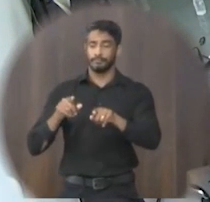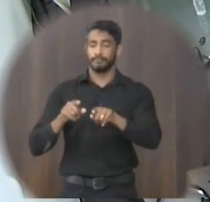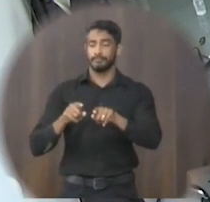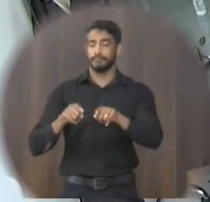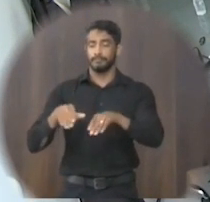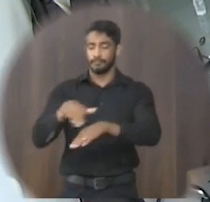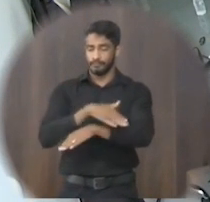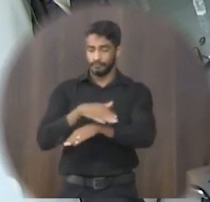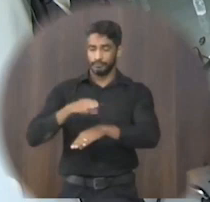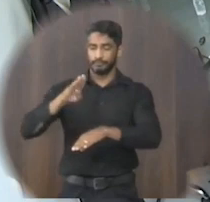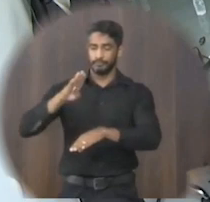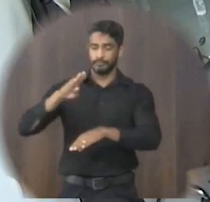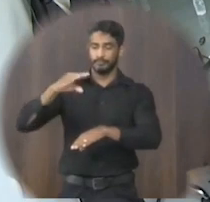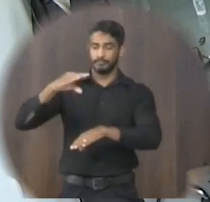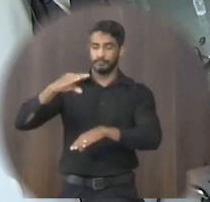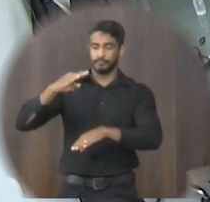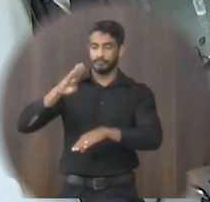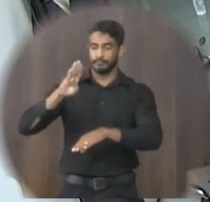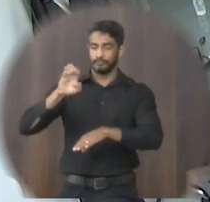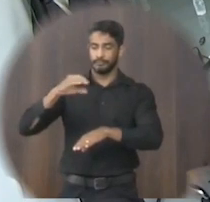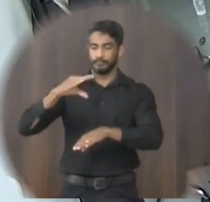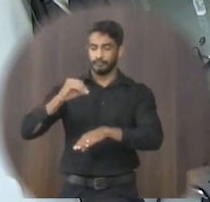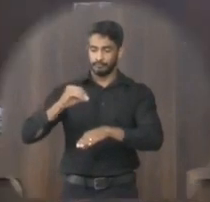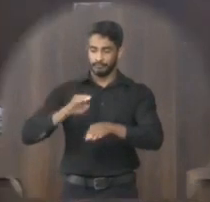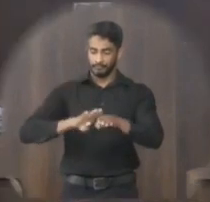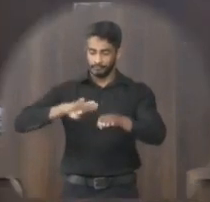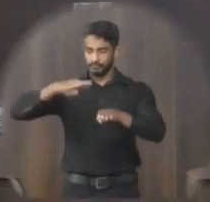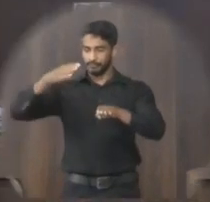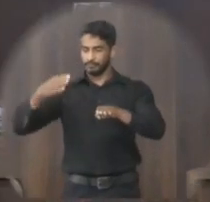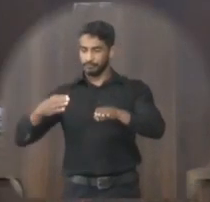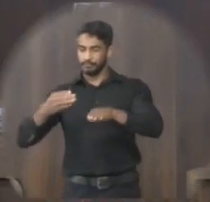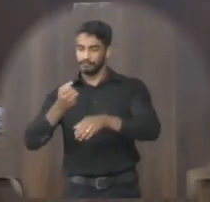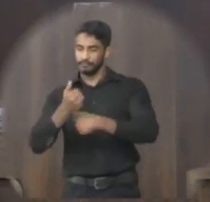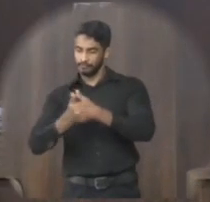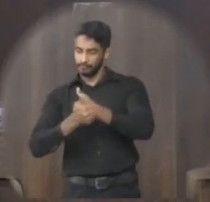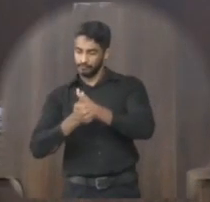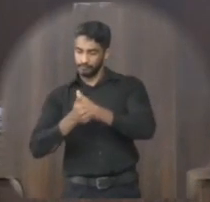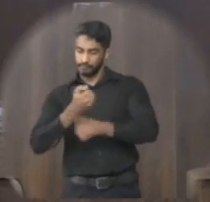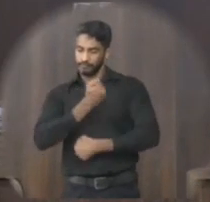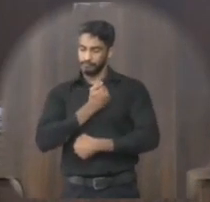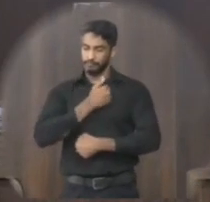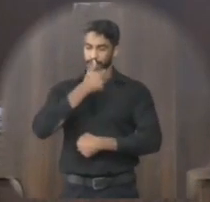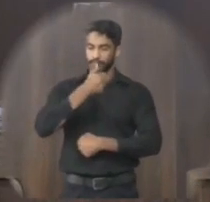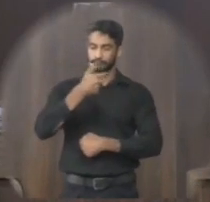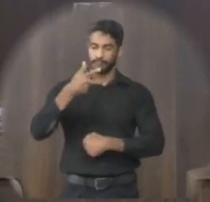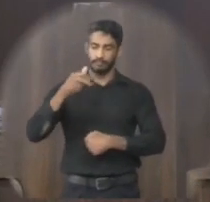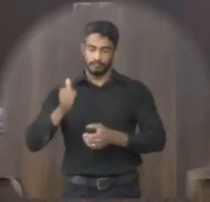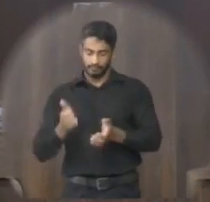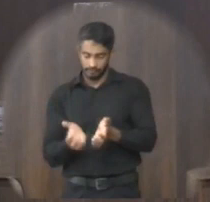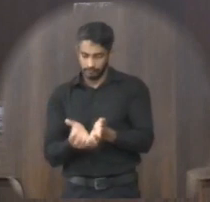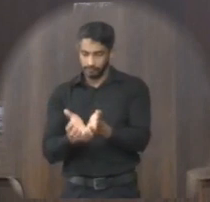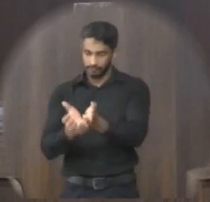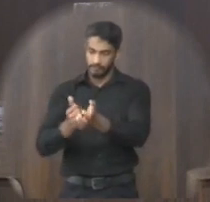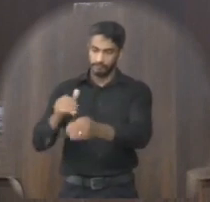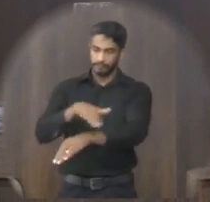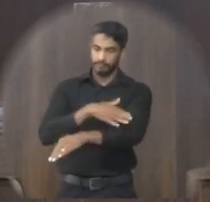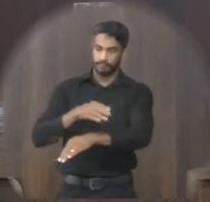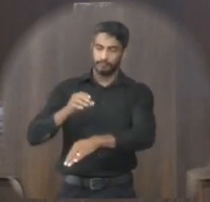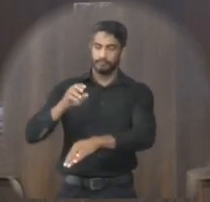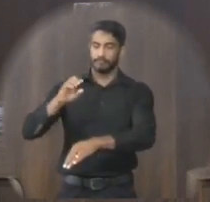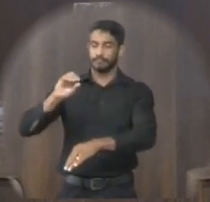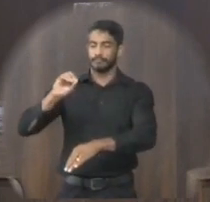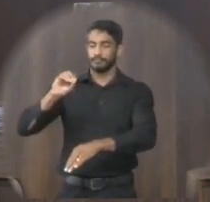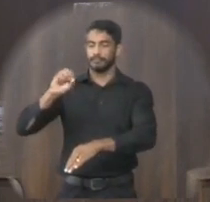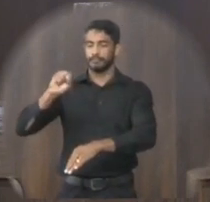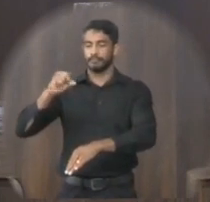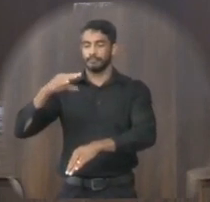rua Beco 3 colocar redutor de velocidade próximo ao número 130 patrulhamento na rua Oscar Lino José Martins bairro Santa